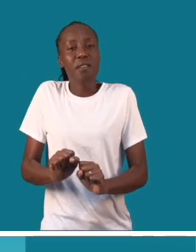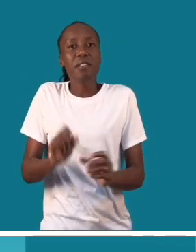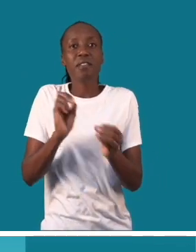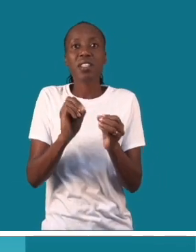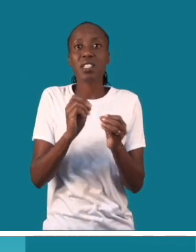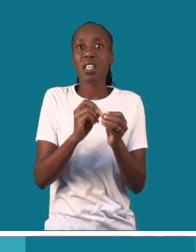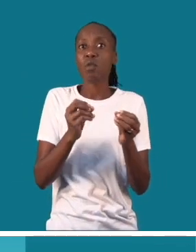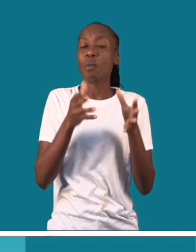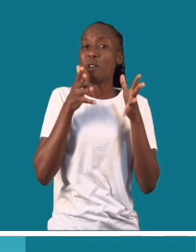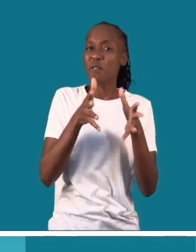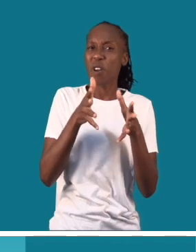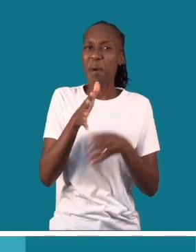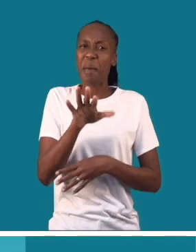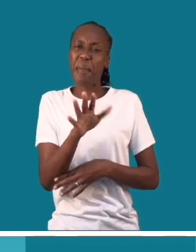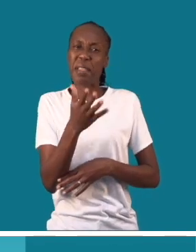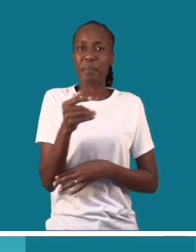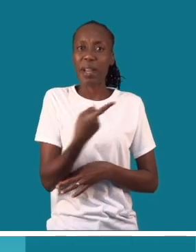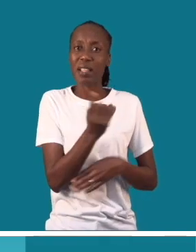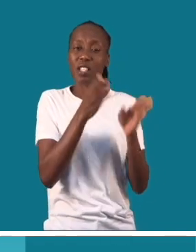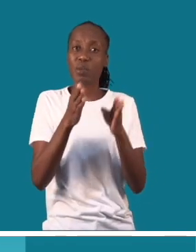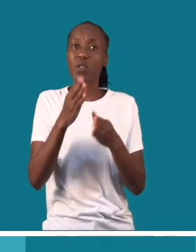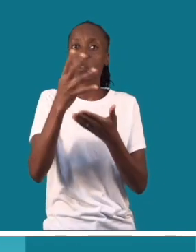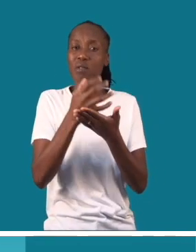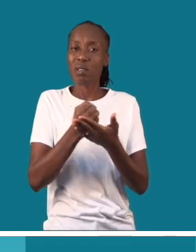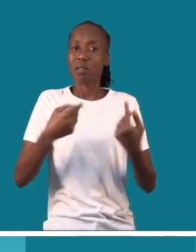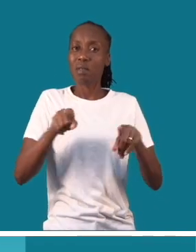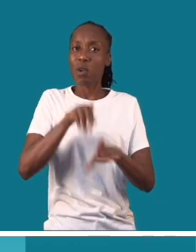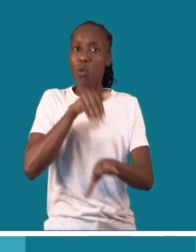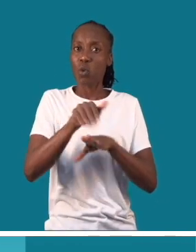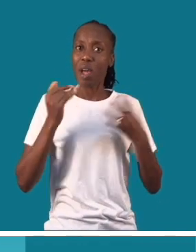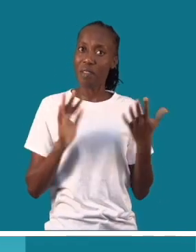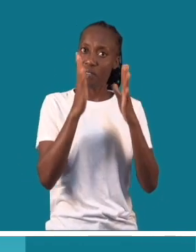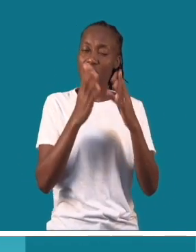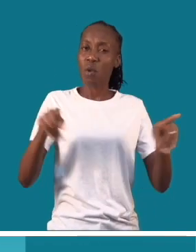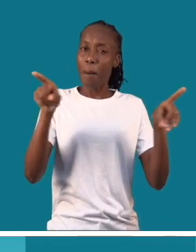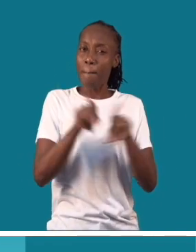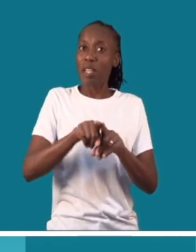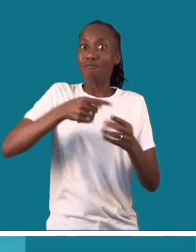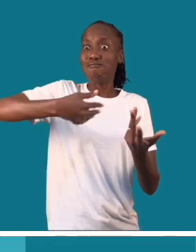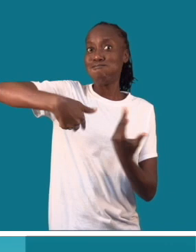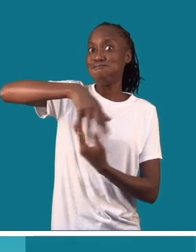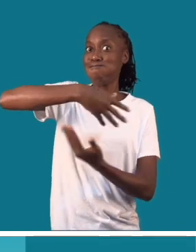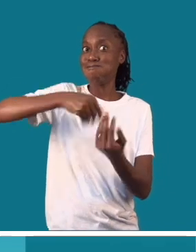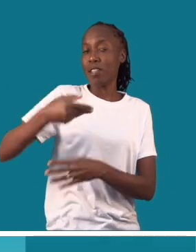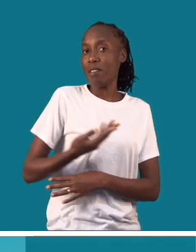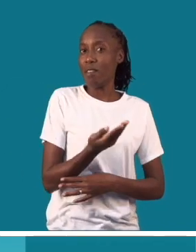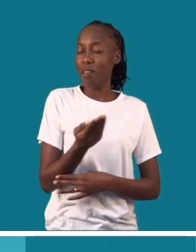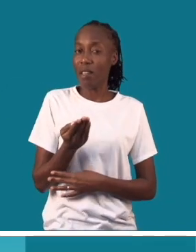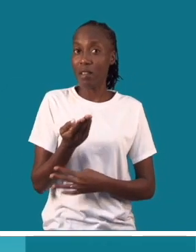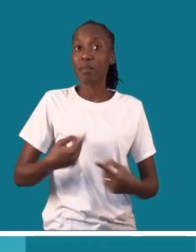mínimas para essas pessoas conseguirem viver, conviver naquele mesmo ambiente e efetivamente